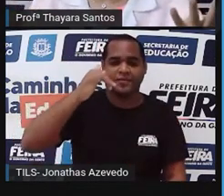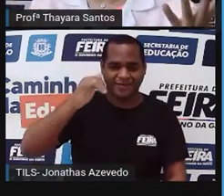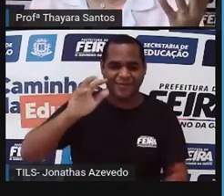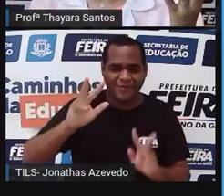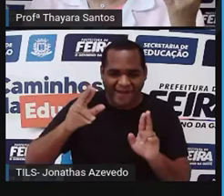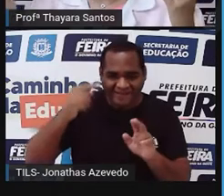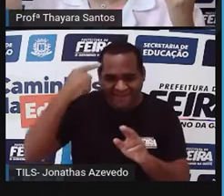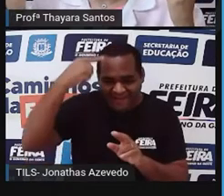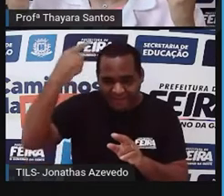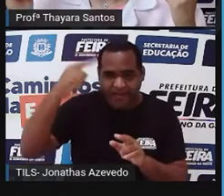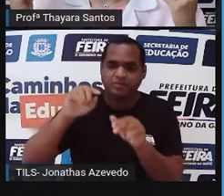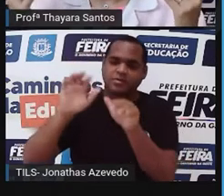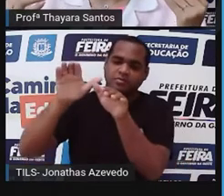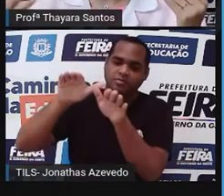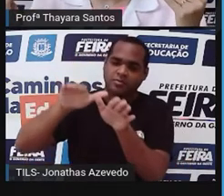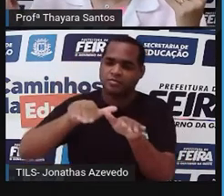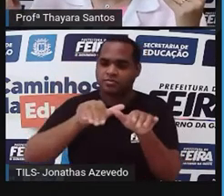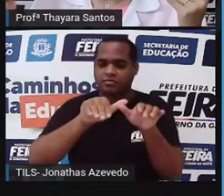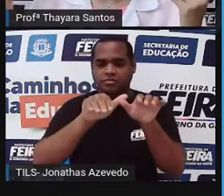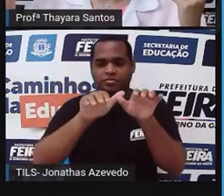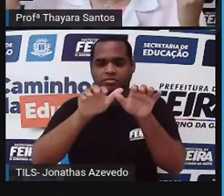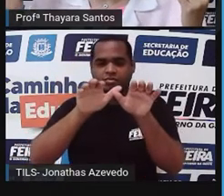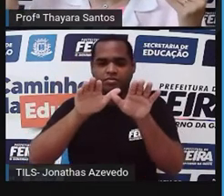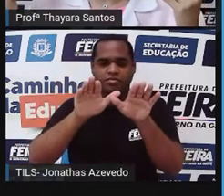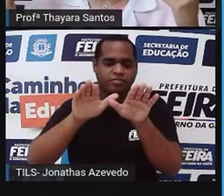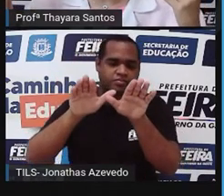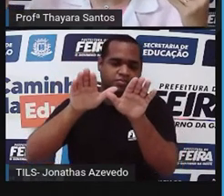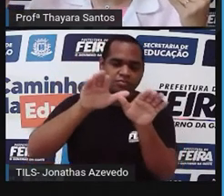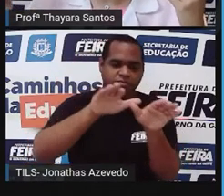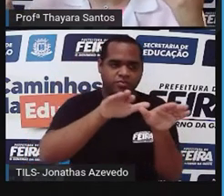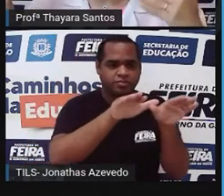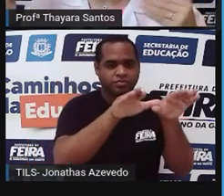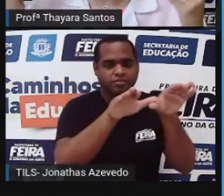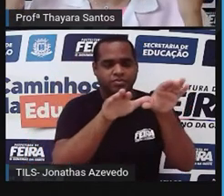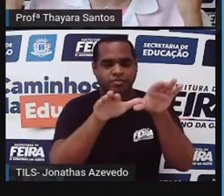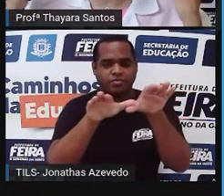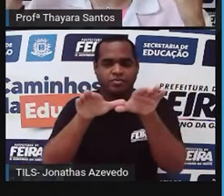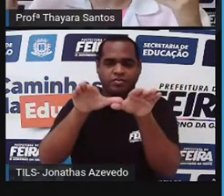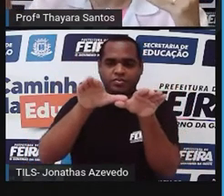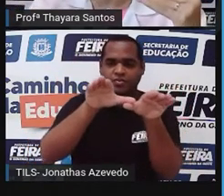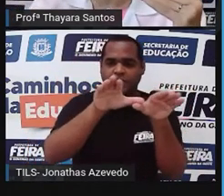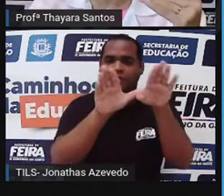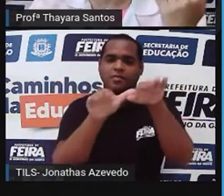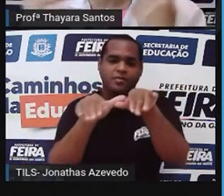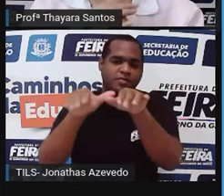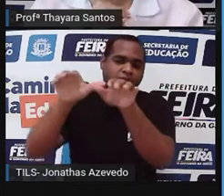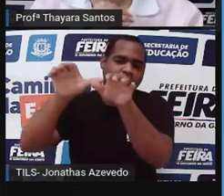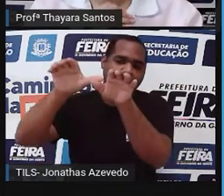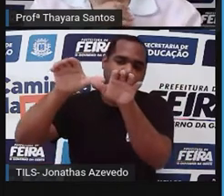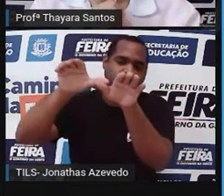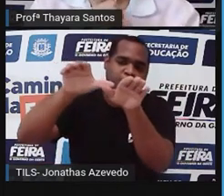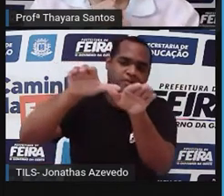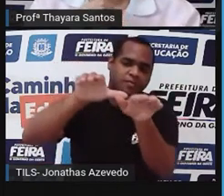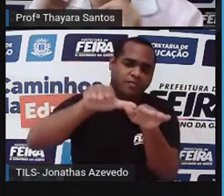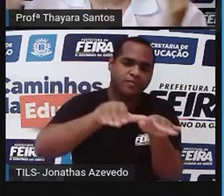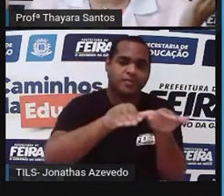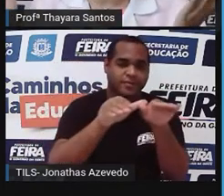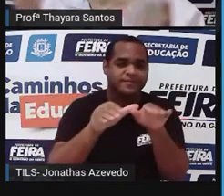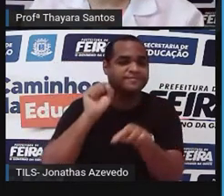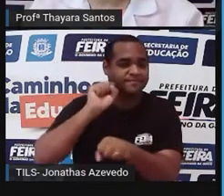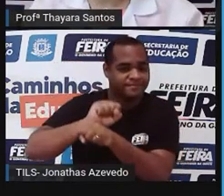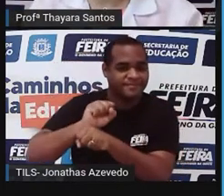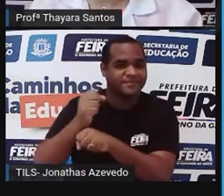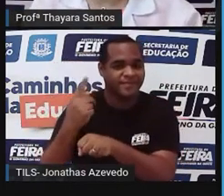vocês já devem ter visto algumas vezes as aves, elas parecem estar meio que planando, né? Como se elas estivessem paradas ali na